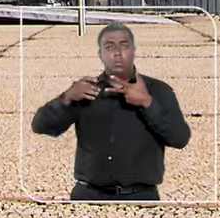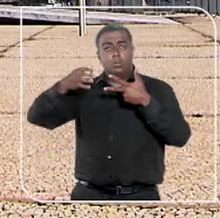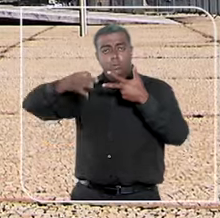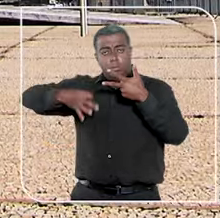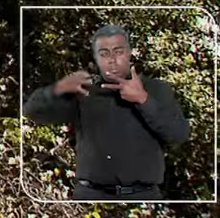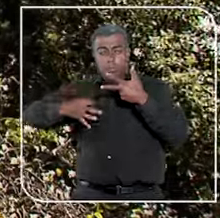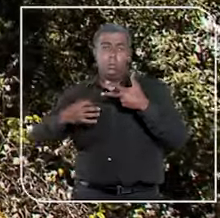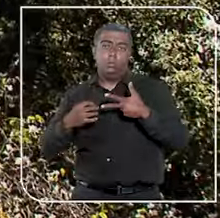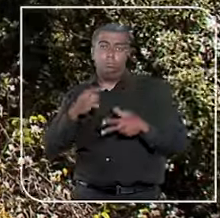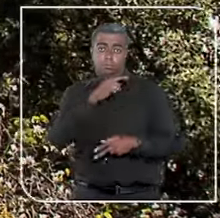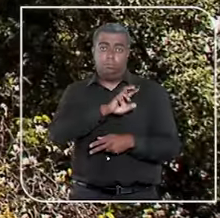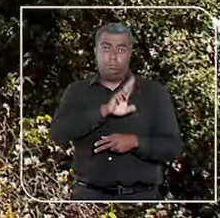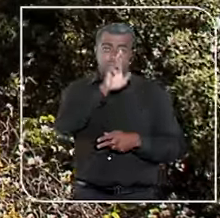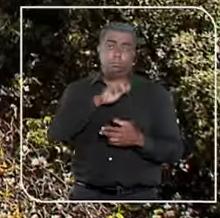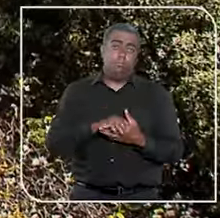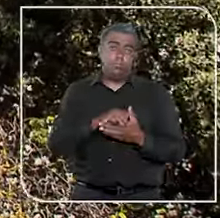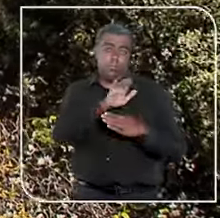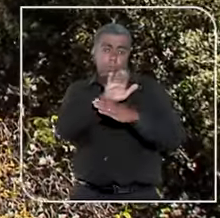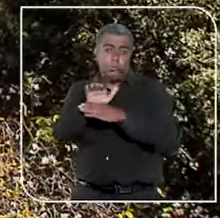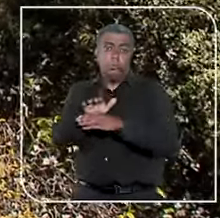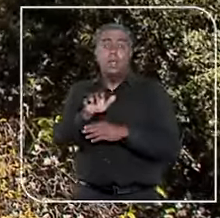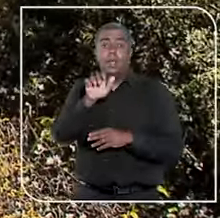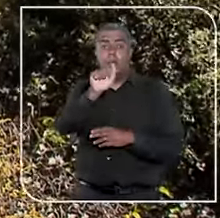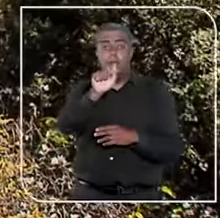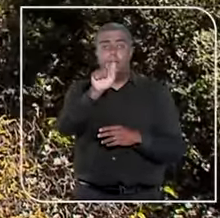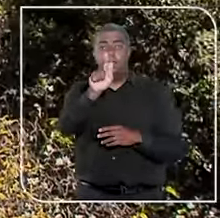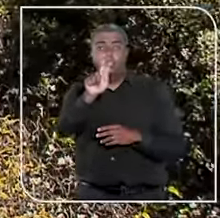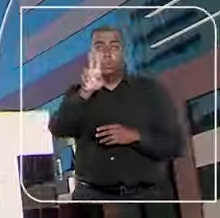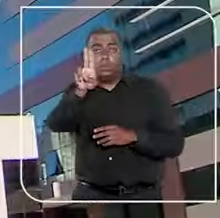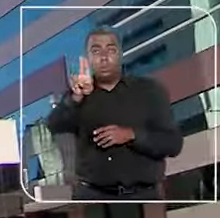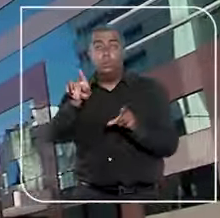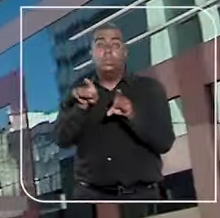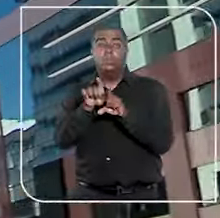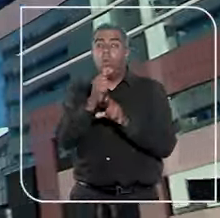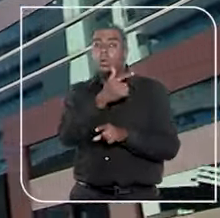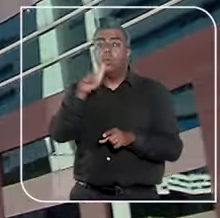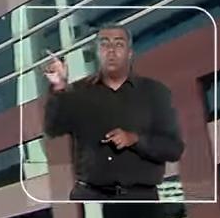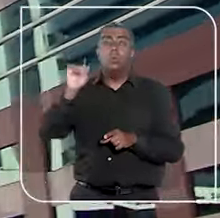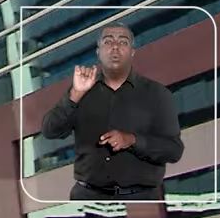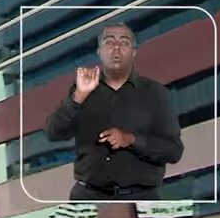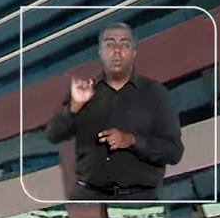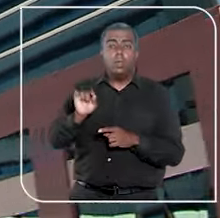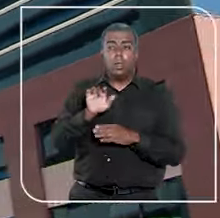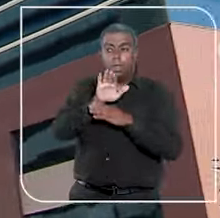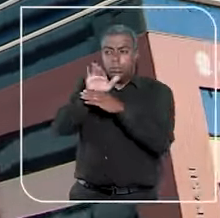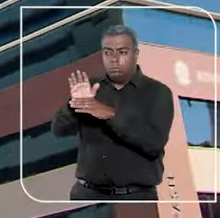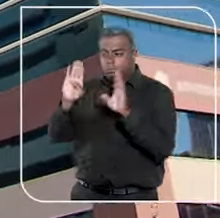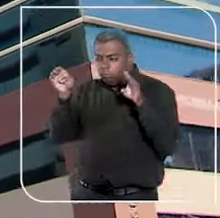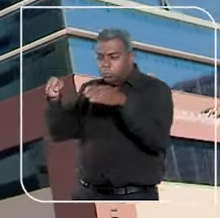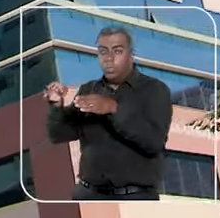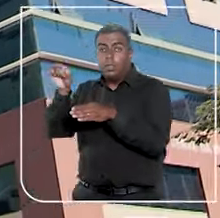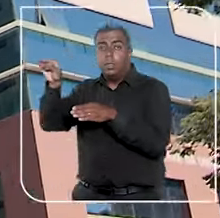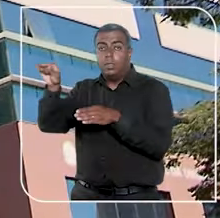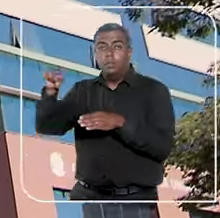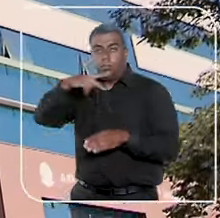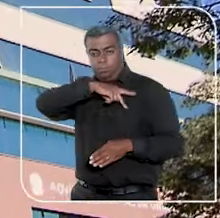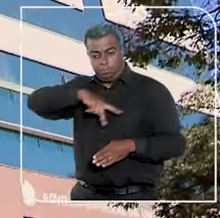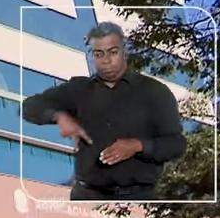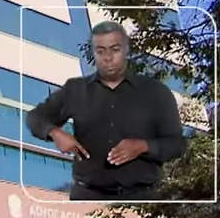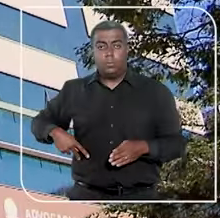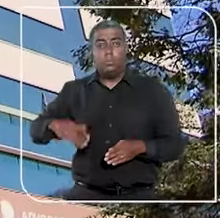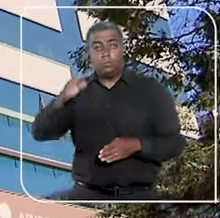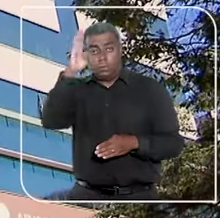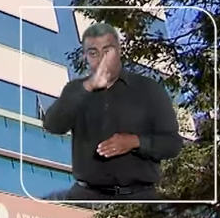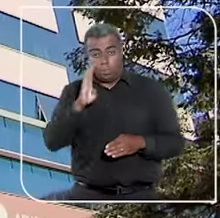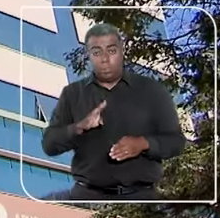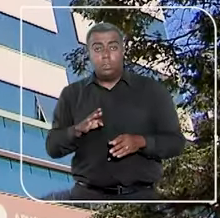judiciário. Dentre outras atribuições, a AGU também é assessora direta, imediata e pessoalmente o presidente da República